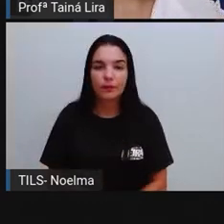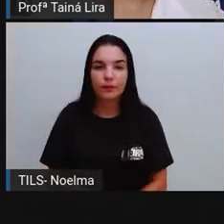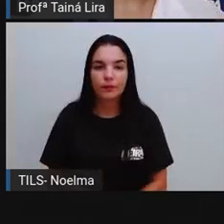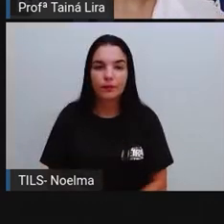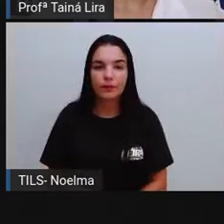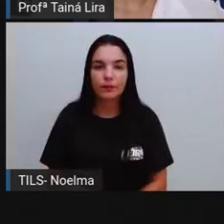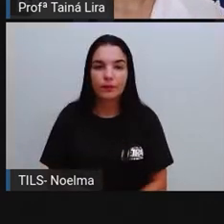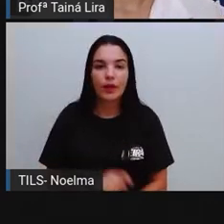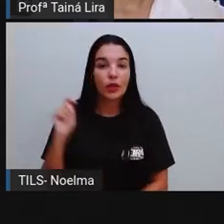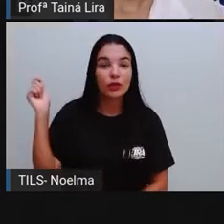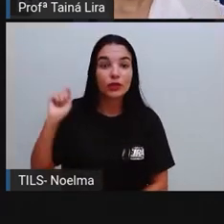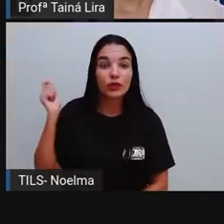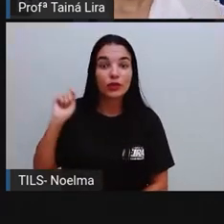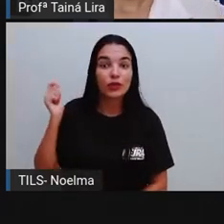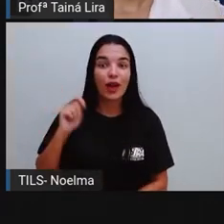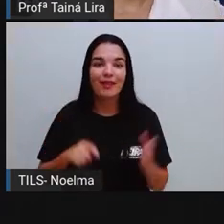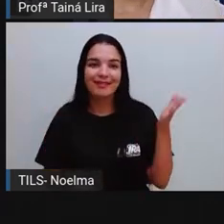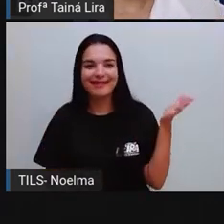É o,